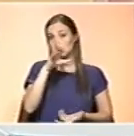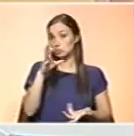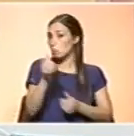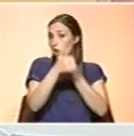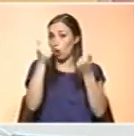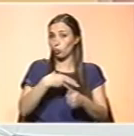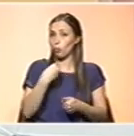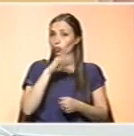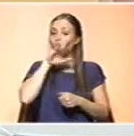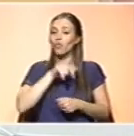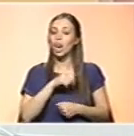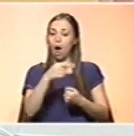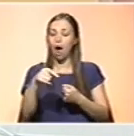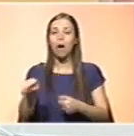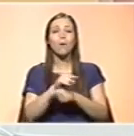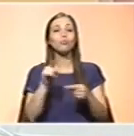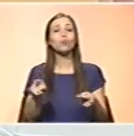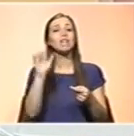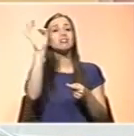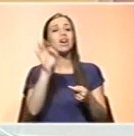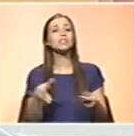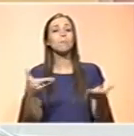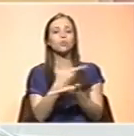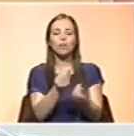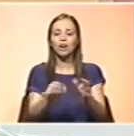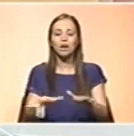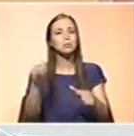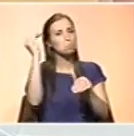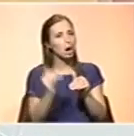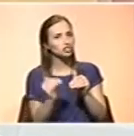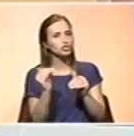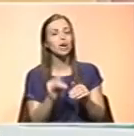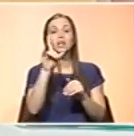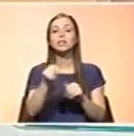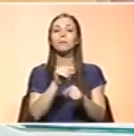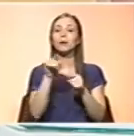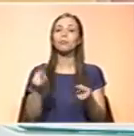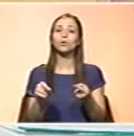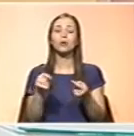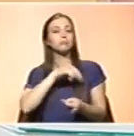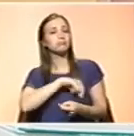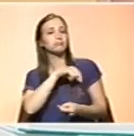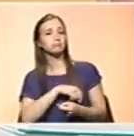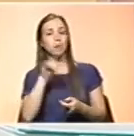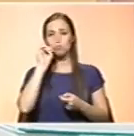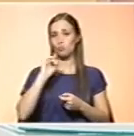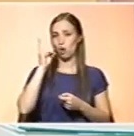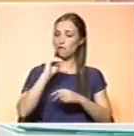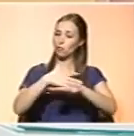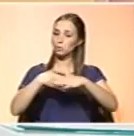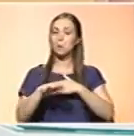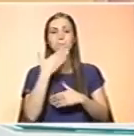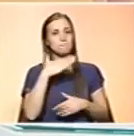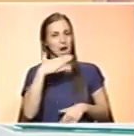mundo para ter filhos por causa da mortalidade infantil ser muito baixa e também pelo facto da formação e remuneração das mulheres já ser